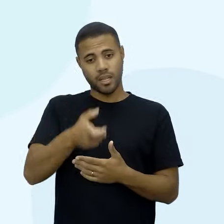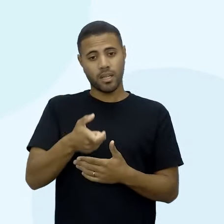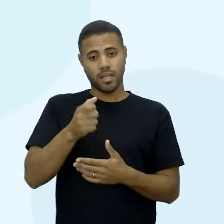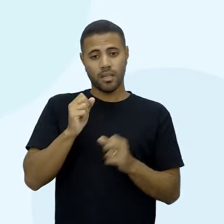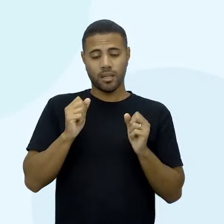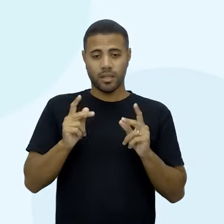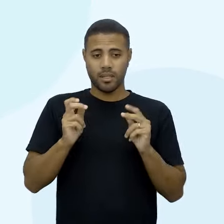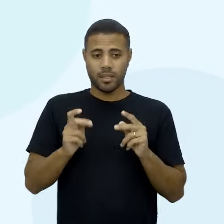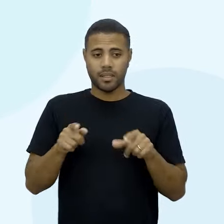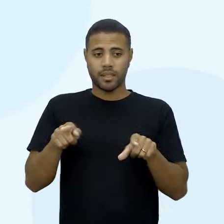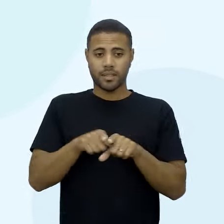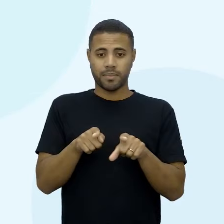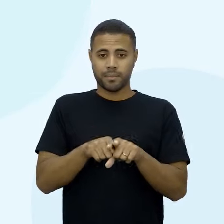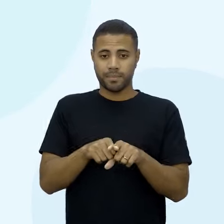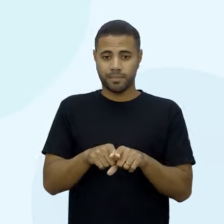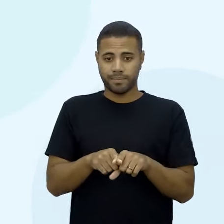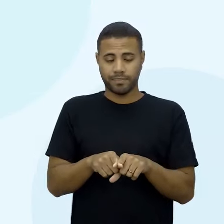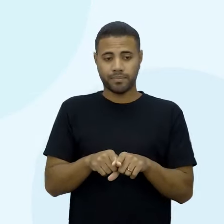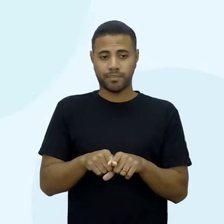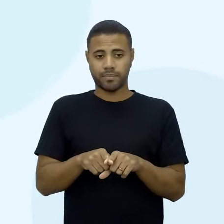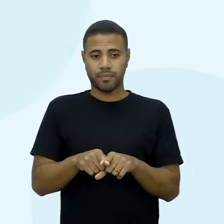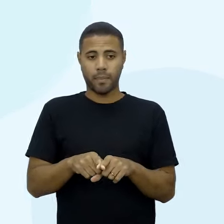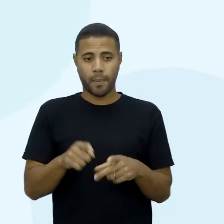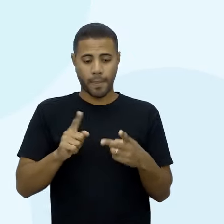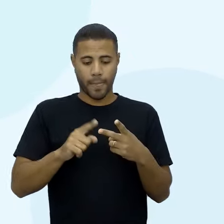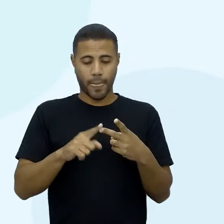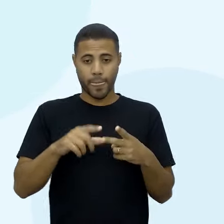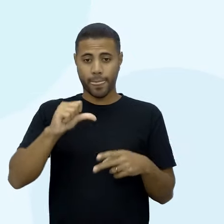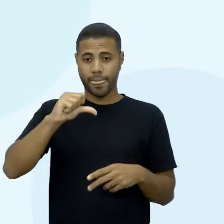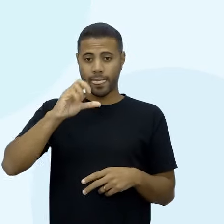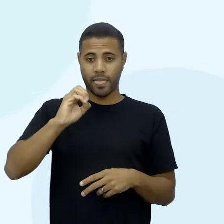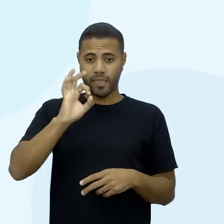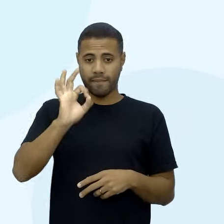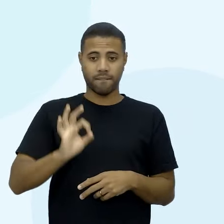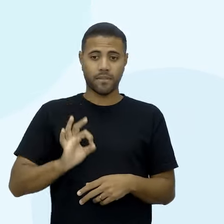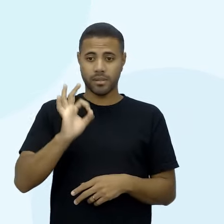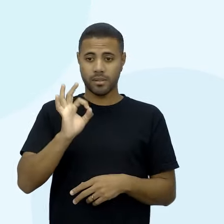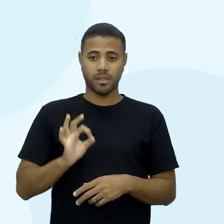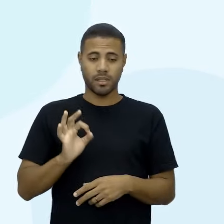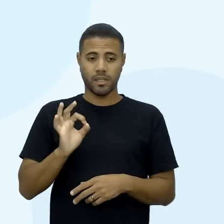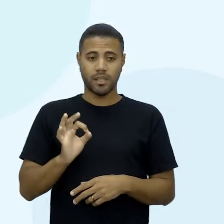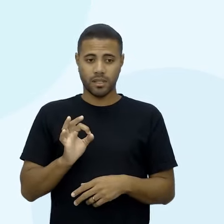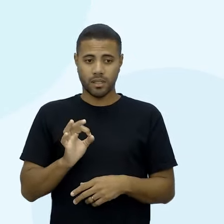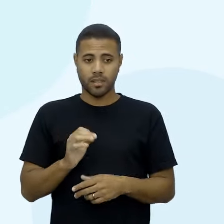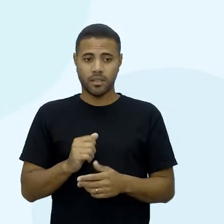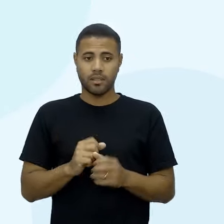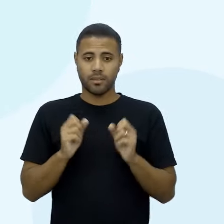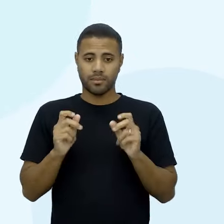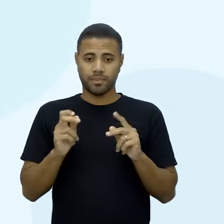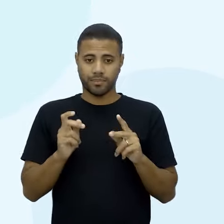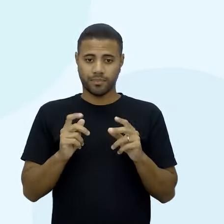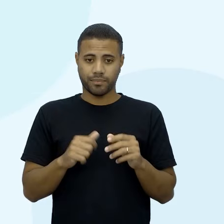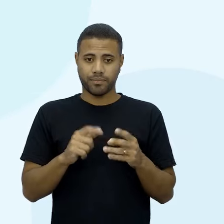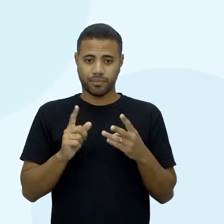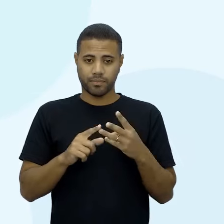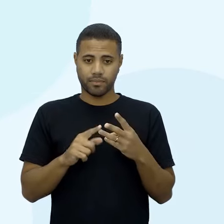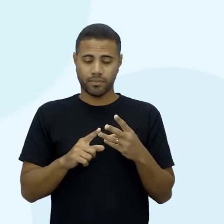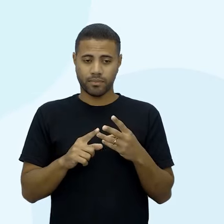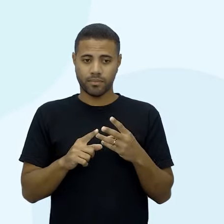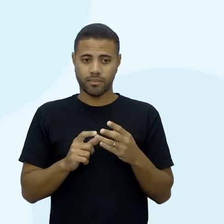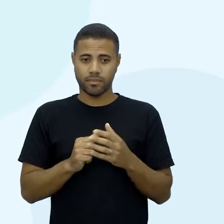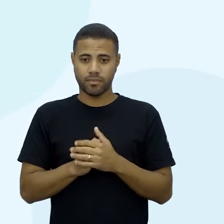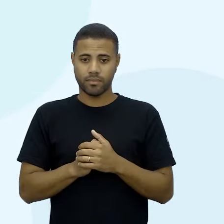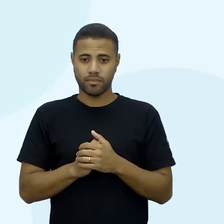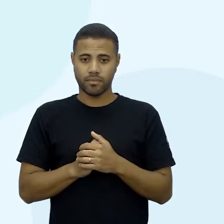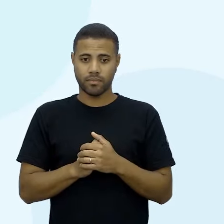Temos aí um nível de confiança de 90%, já aceitável, tá? E aí o coeficiente,